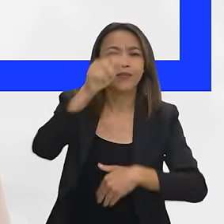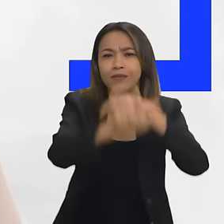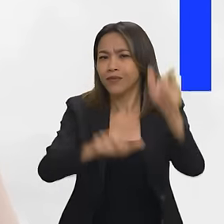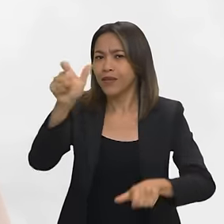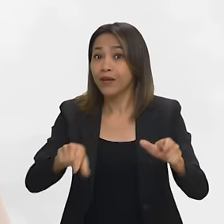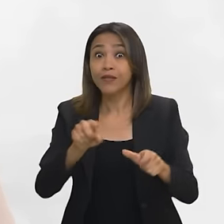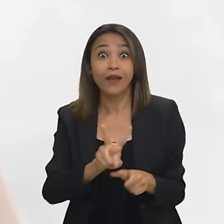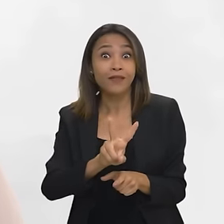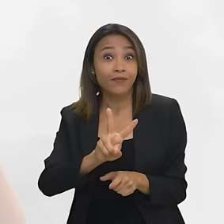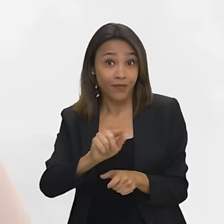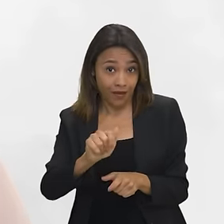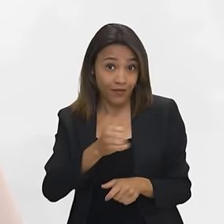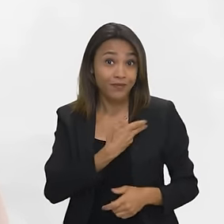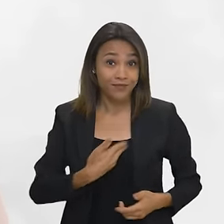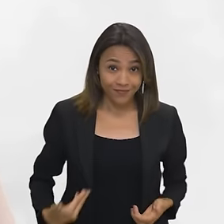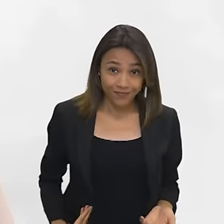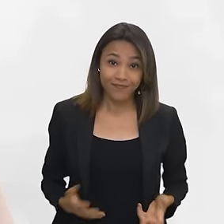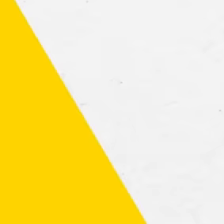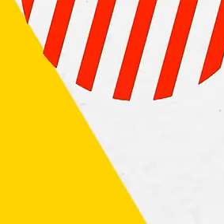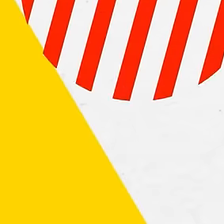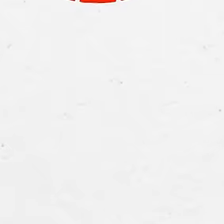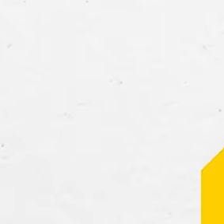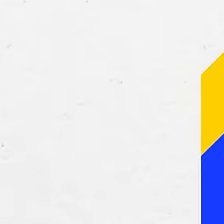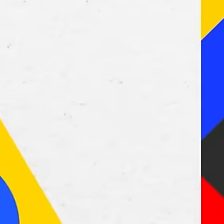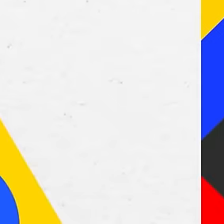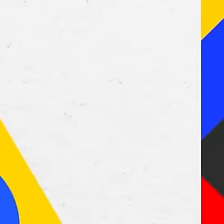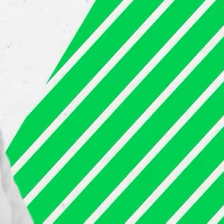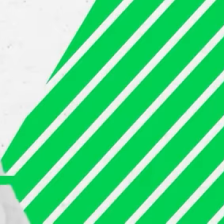acesso da população às vagas públicas.